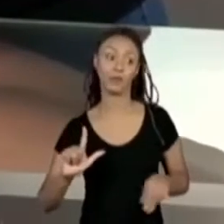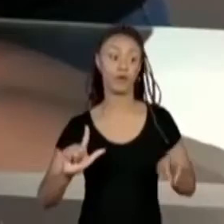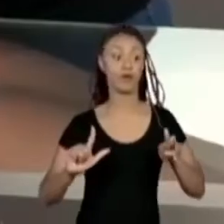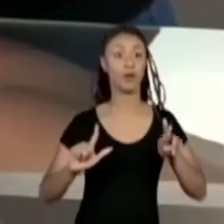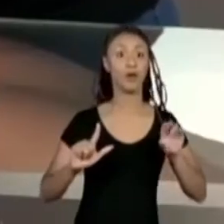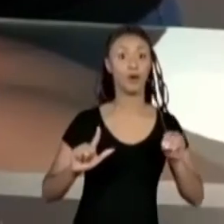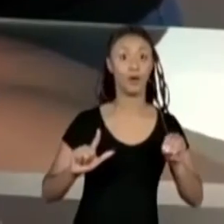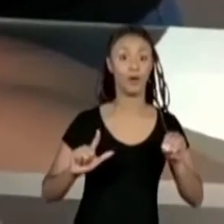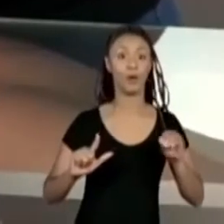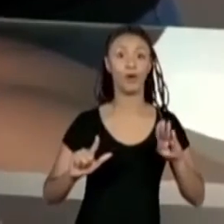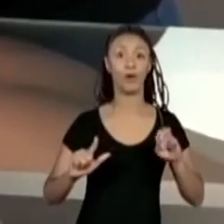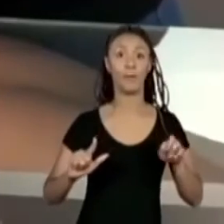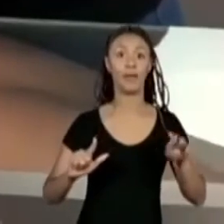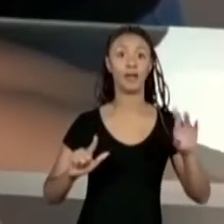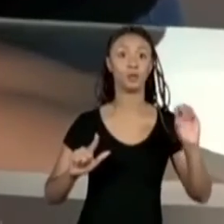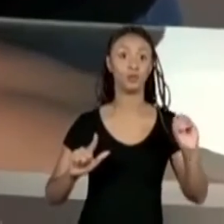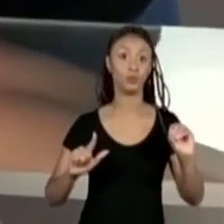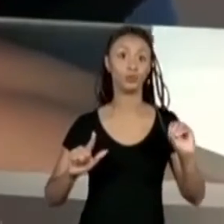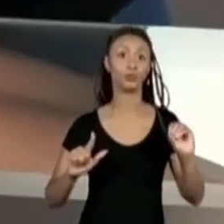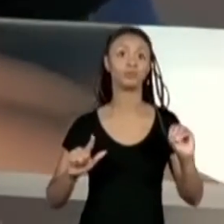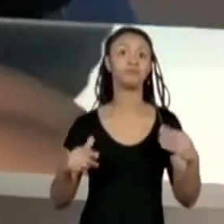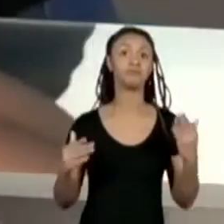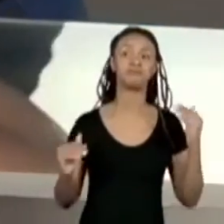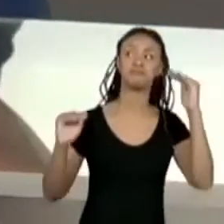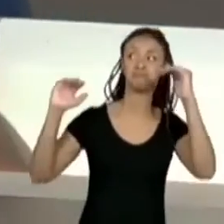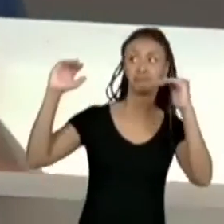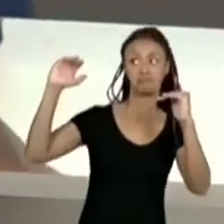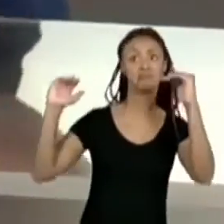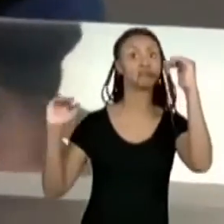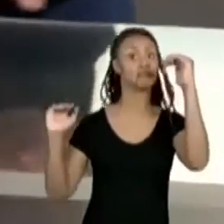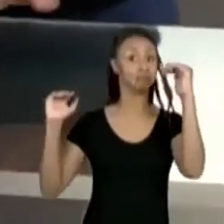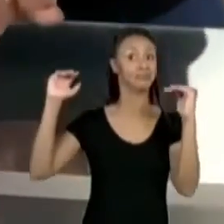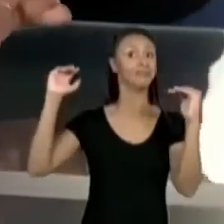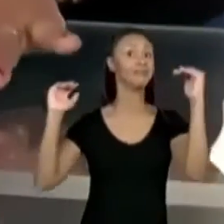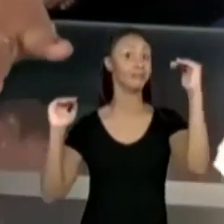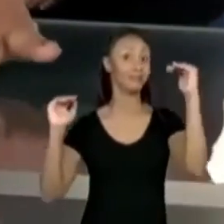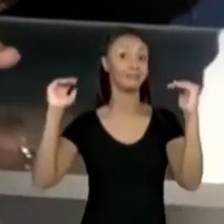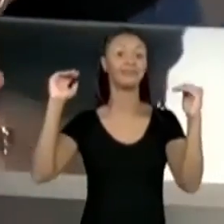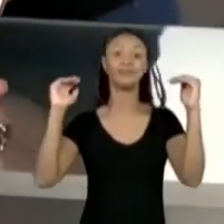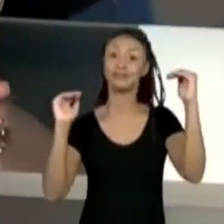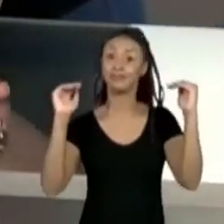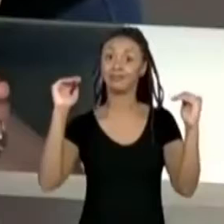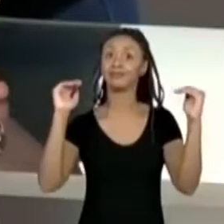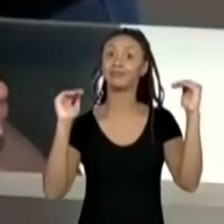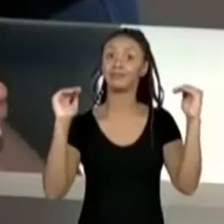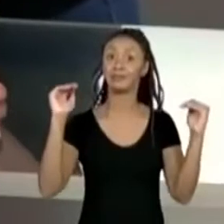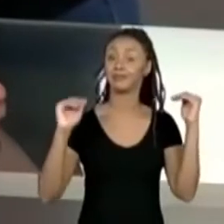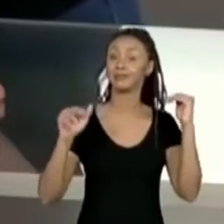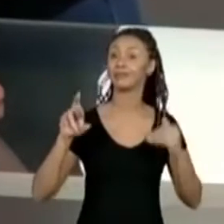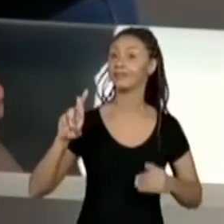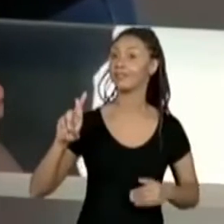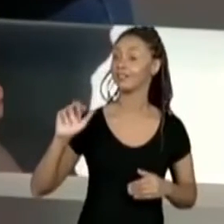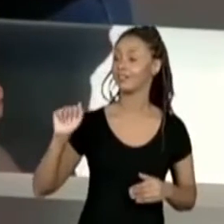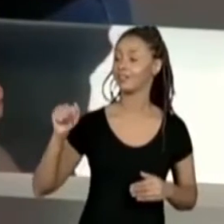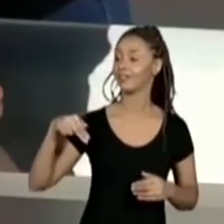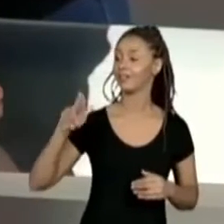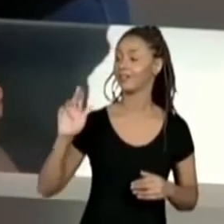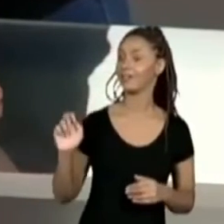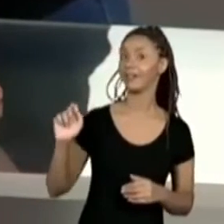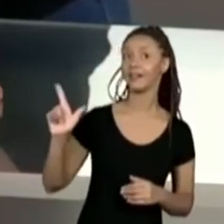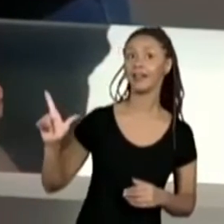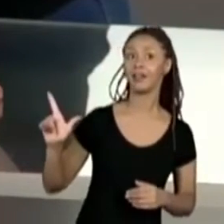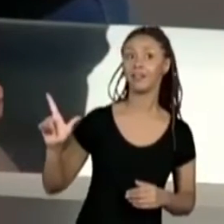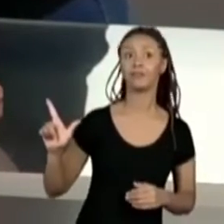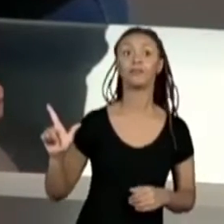Olha, eles têm um tamanho parecido também. Vou tirar a Juliana daqui, para vocês compararem. A Raquel ou o